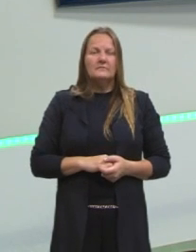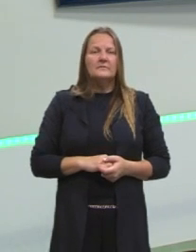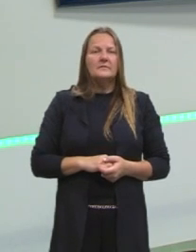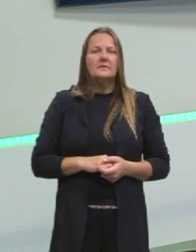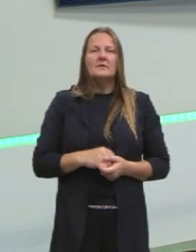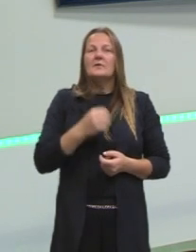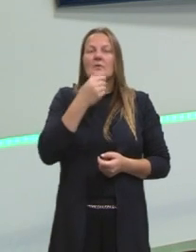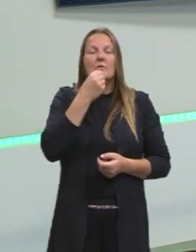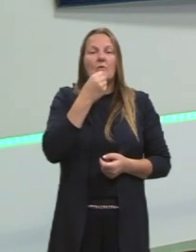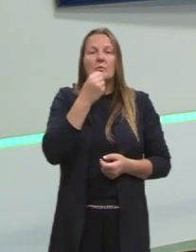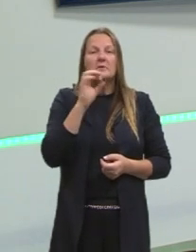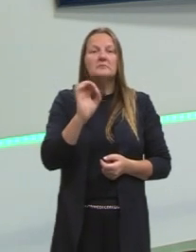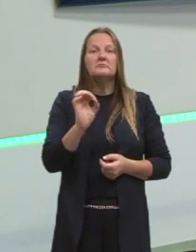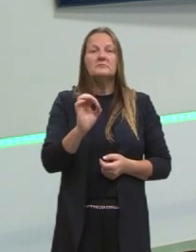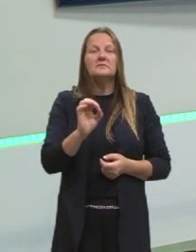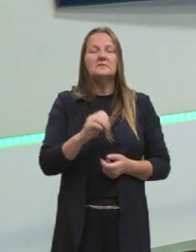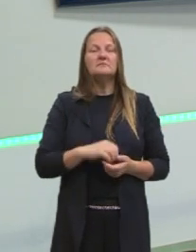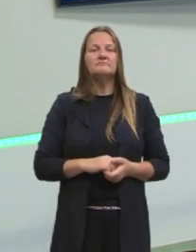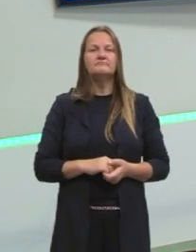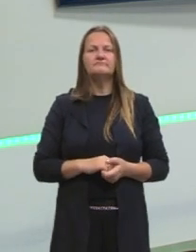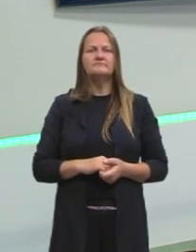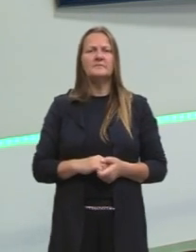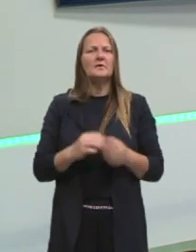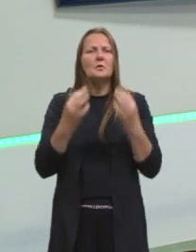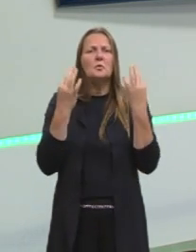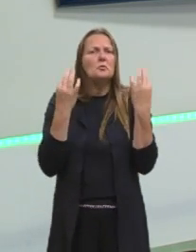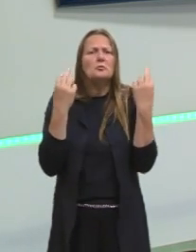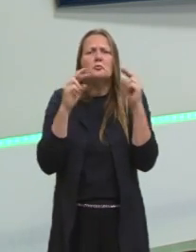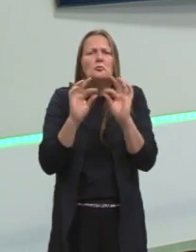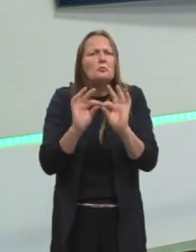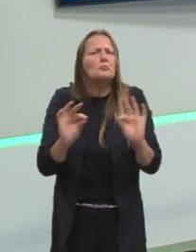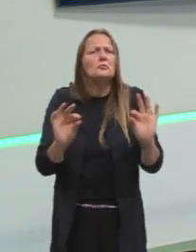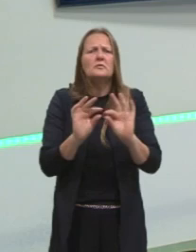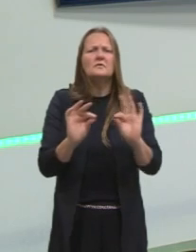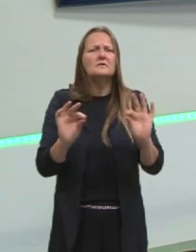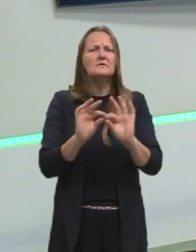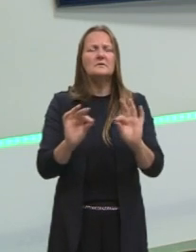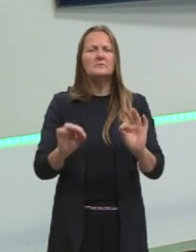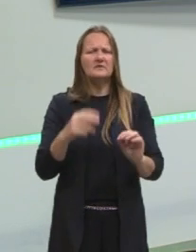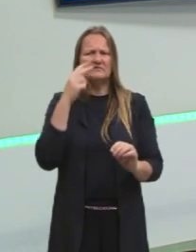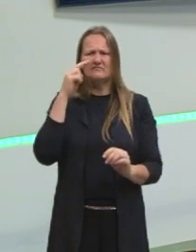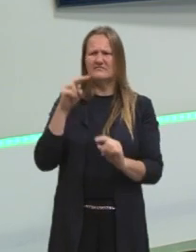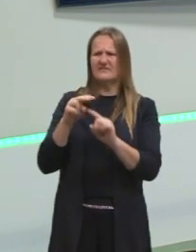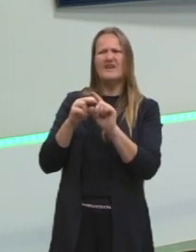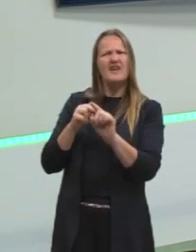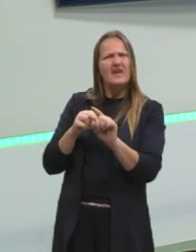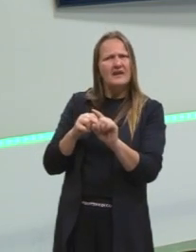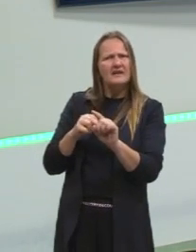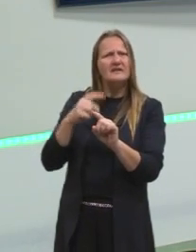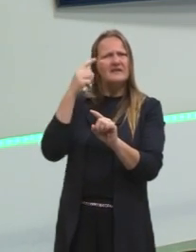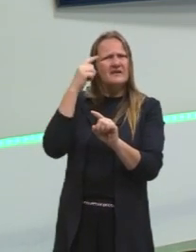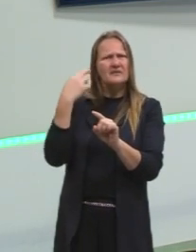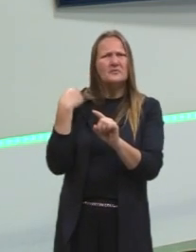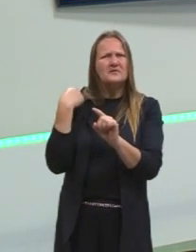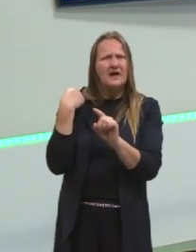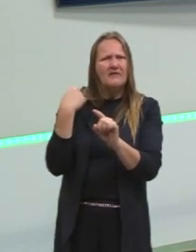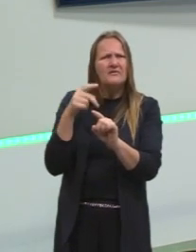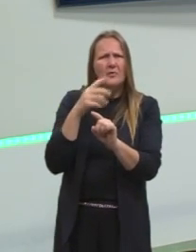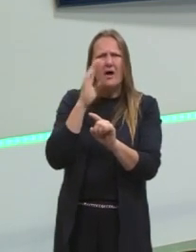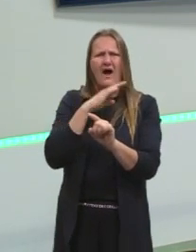era alguém banal, medíocre, um cidadão comum. E ela vai cunhar esse conceito, então, da banalidade do mal.